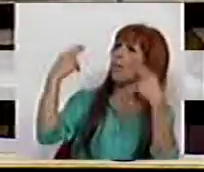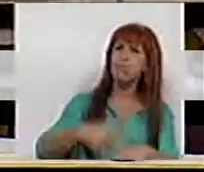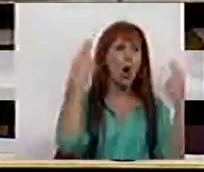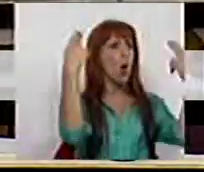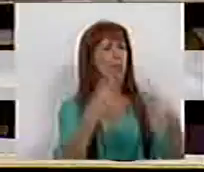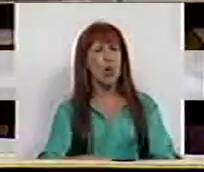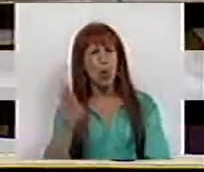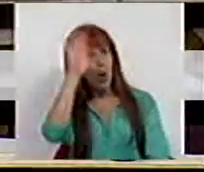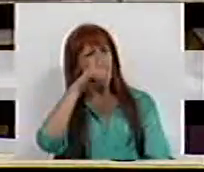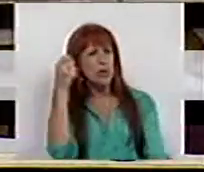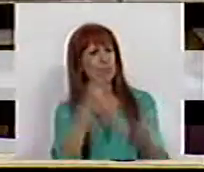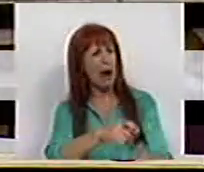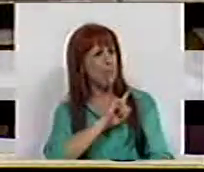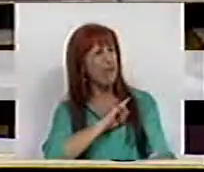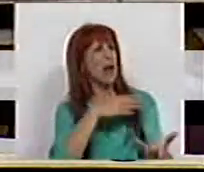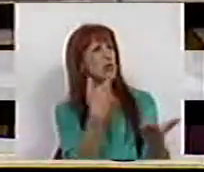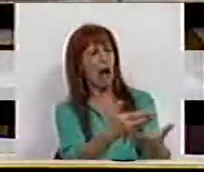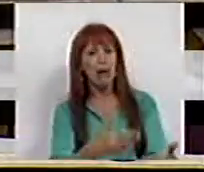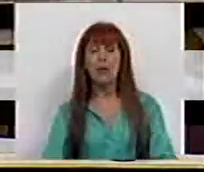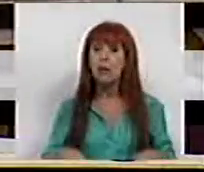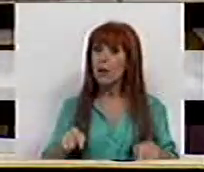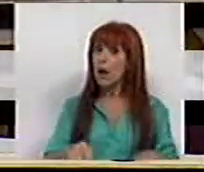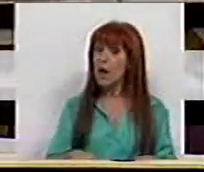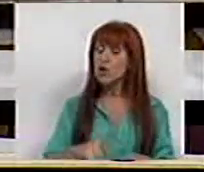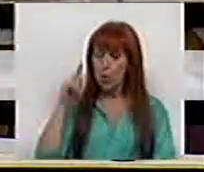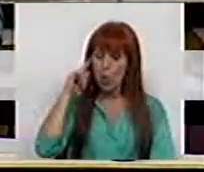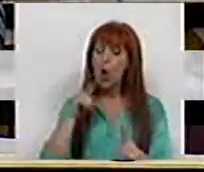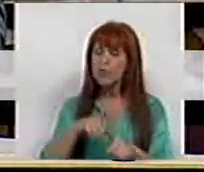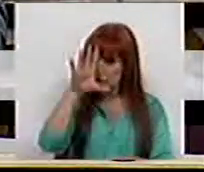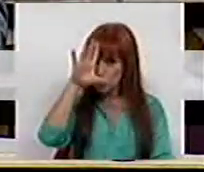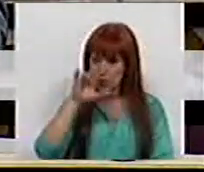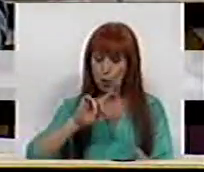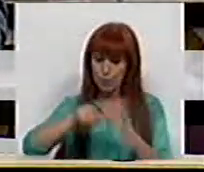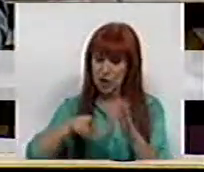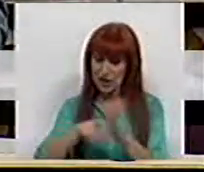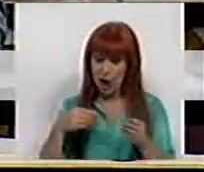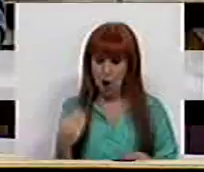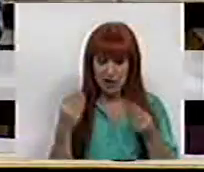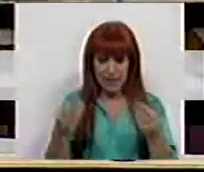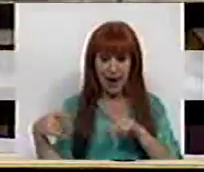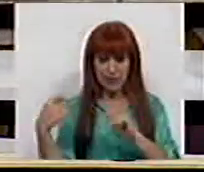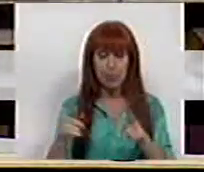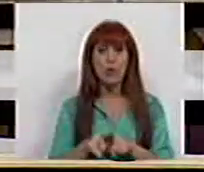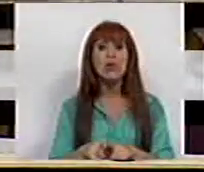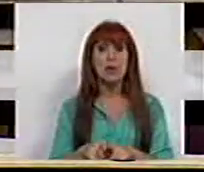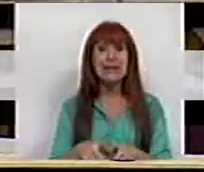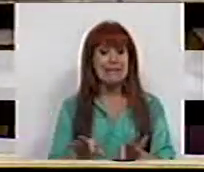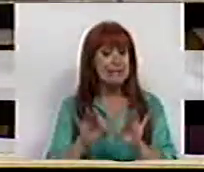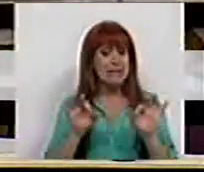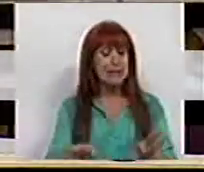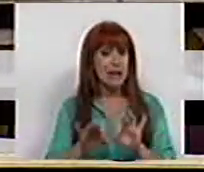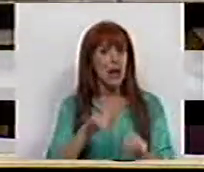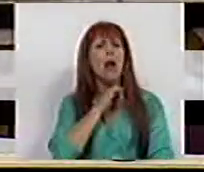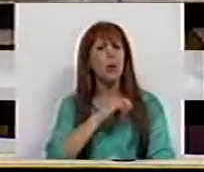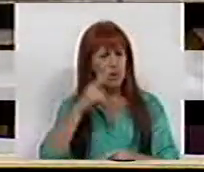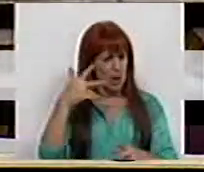pagarem o abuso dos privados. Este é o propósito do projeto de lei que trazemos a debate, que está de acordo com a